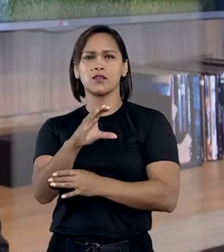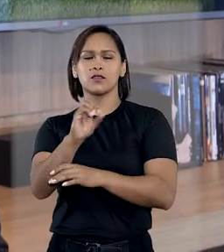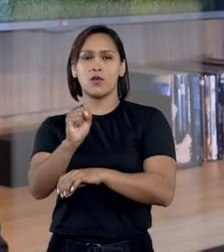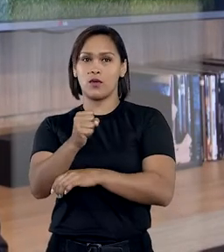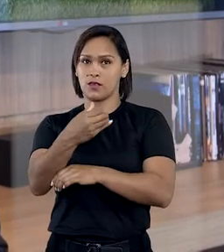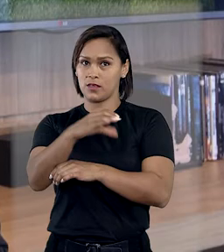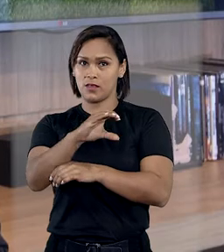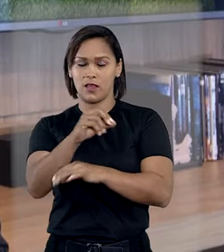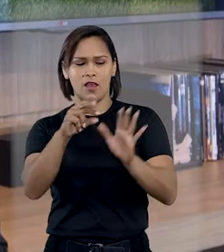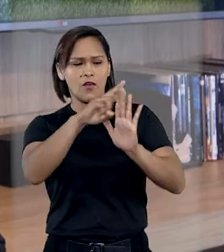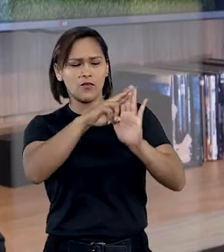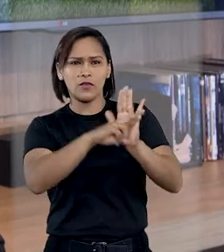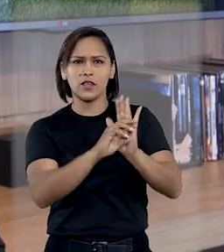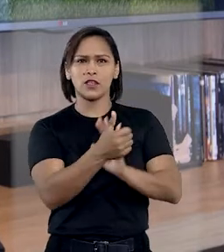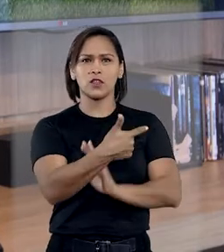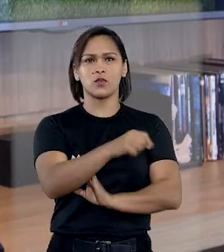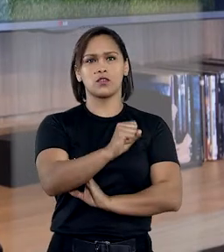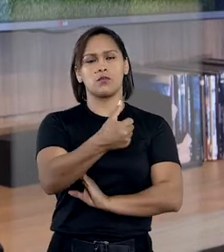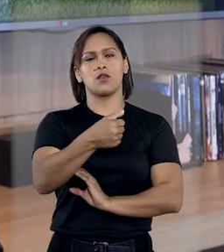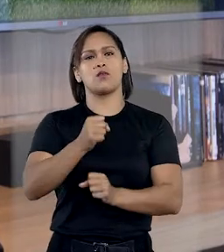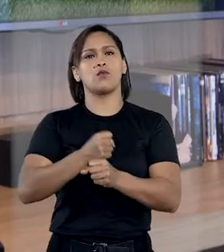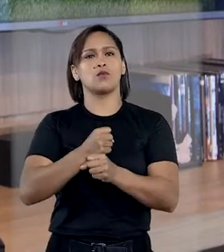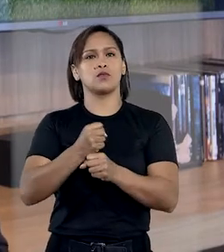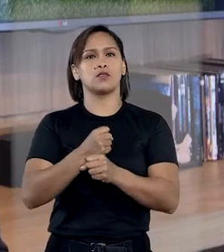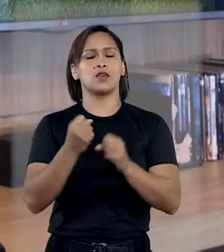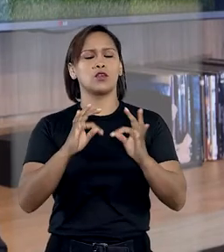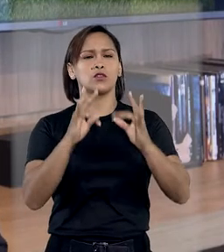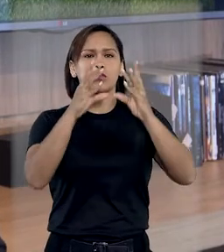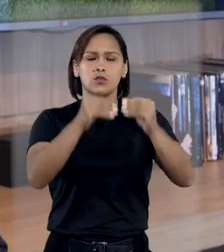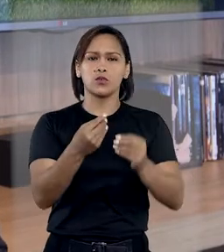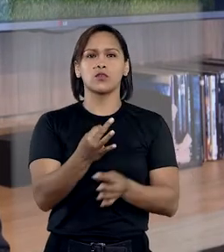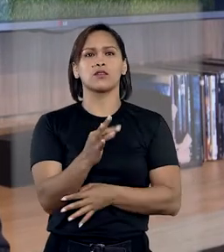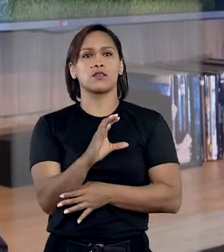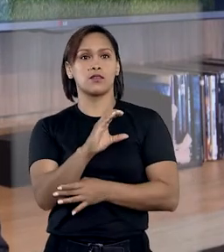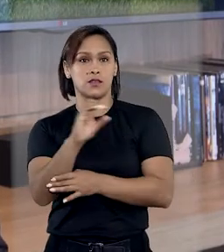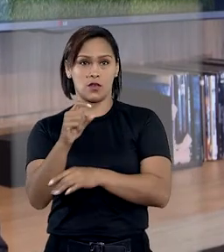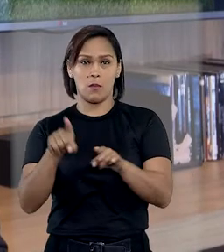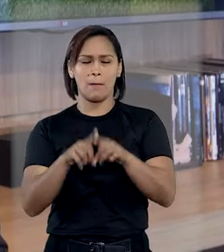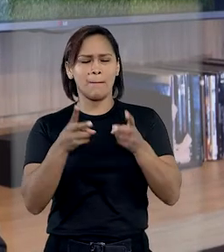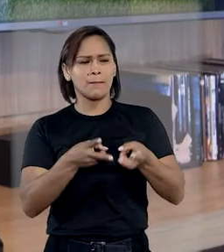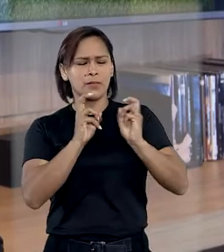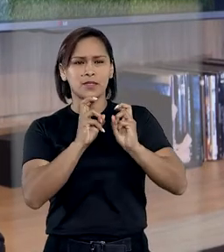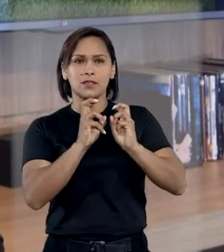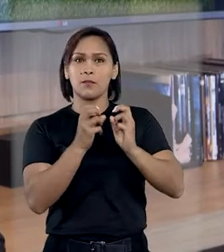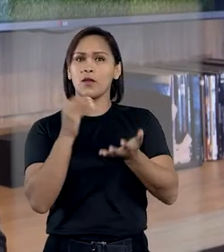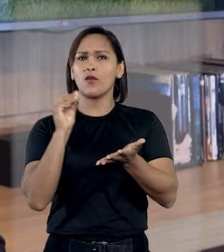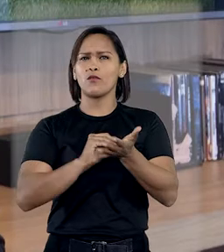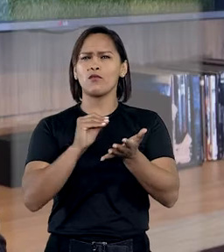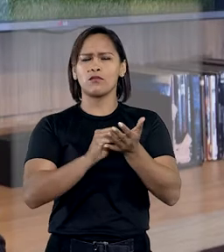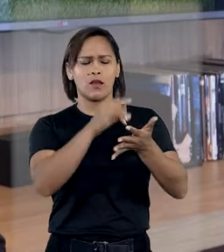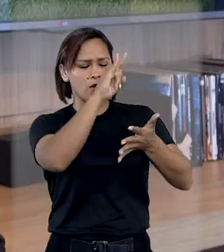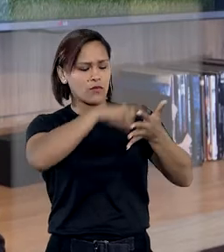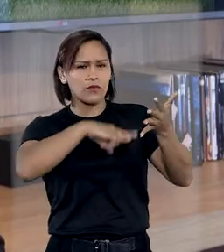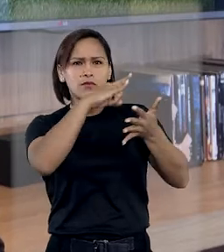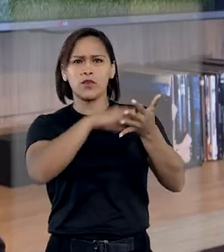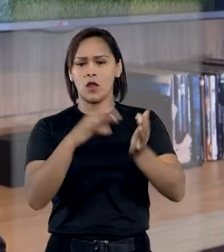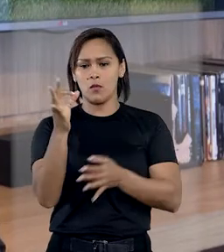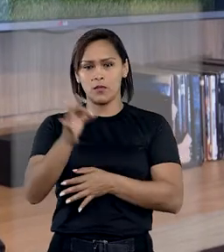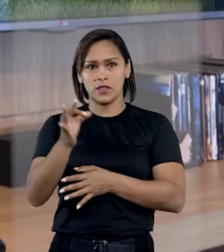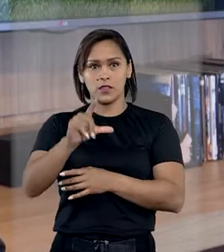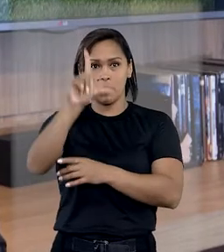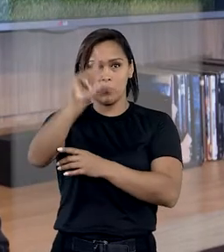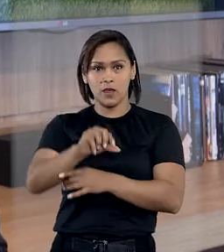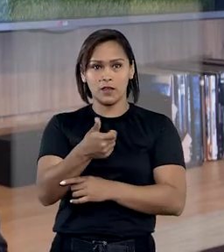do Estado de Santa Catarina referentes a 2011, o pleno do Tribunal de Contas do Estado percebeu o descumprimento do